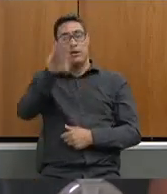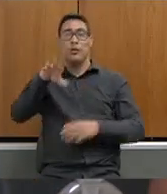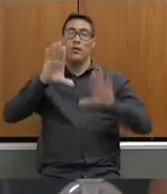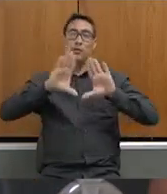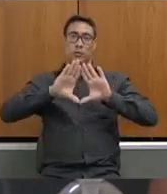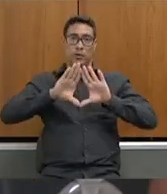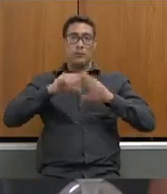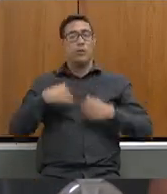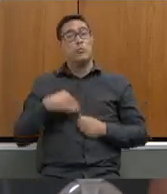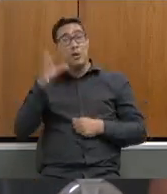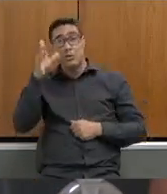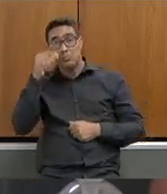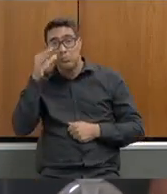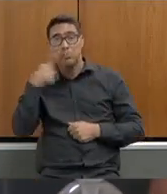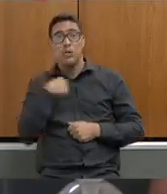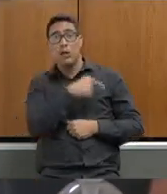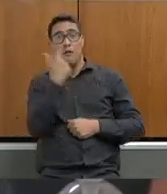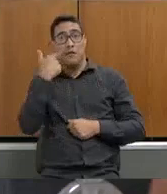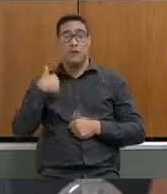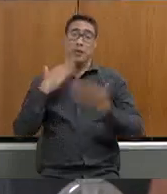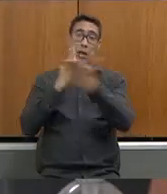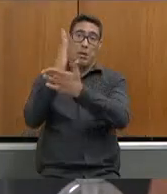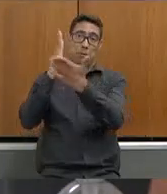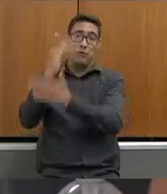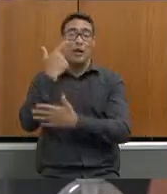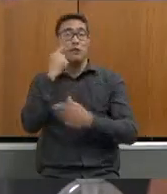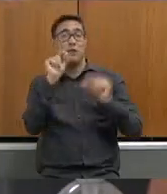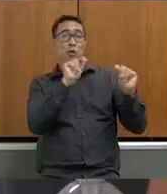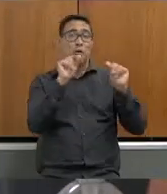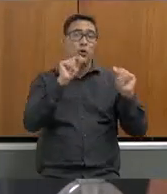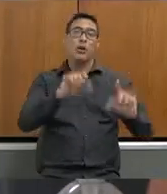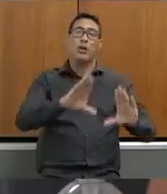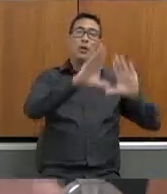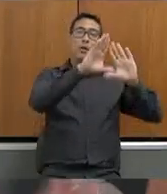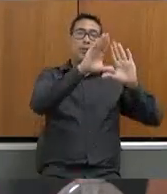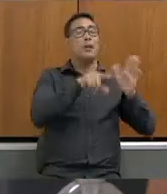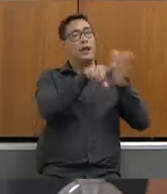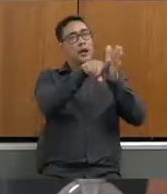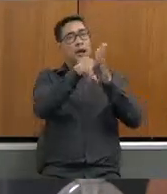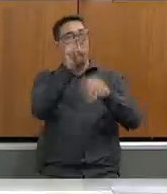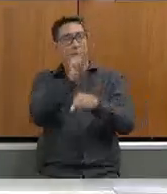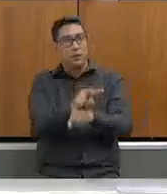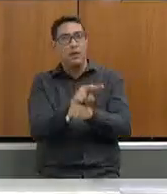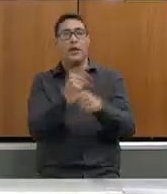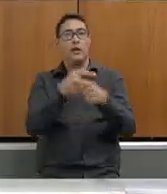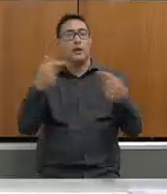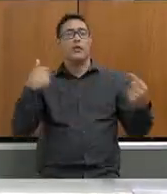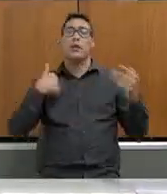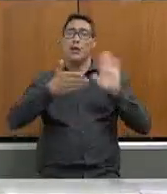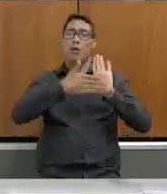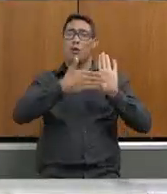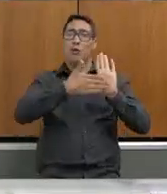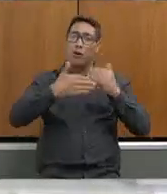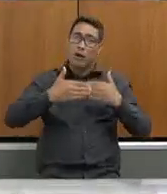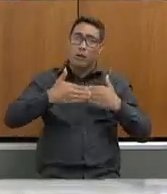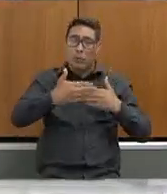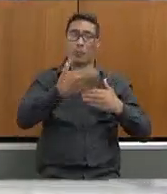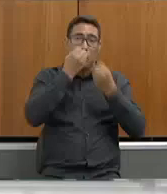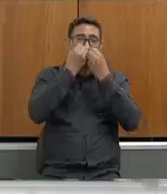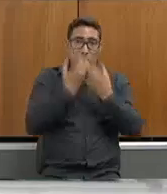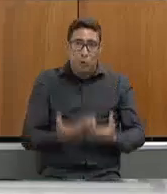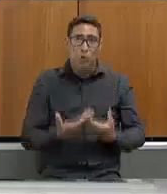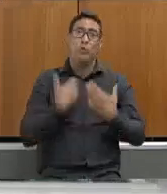ver os requerimentos que serão aprovados ver o que é o Assembleia Fiscaliza que é uma ideia fantástica proposta pelo atual presidente da Assembleia